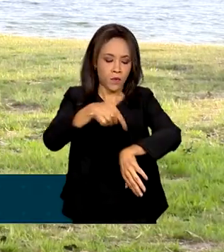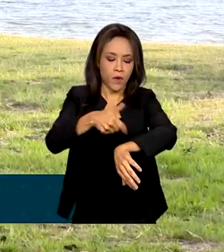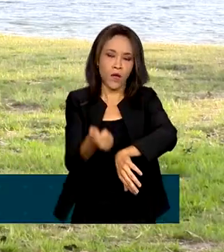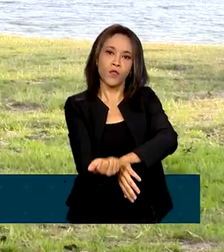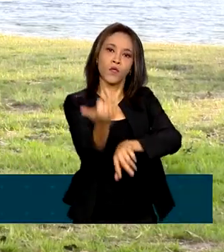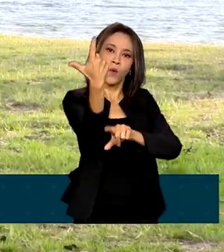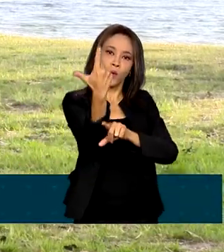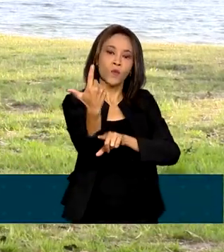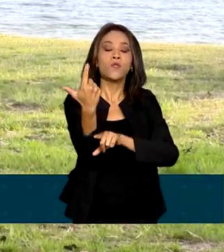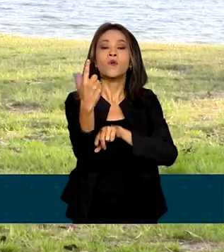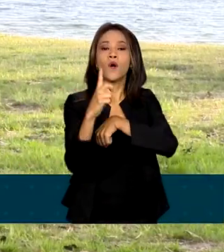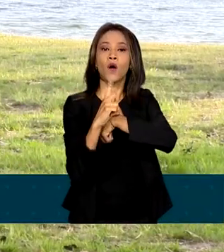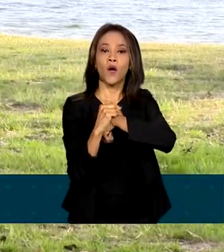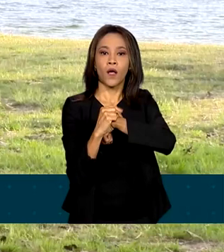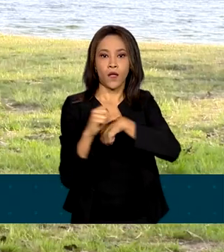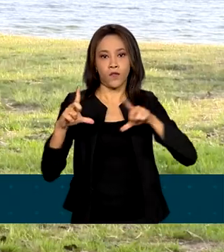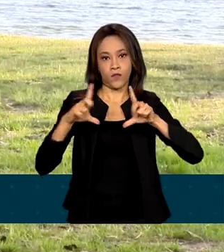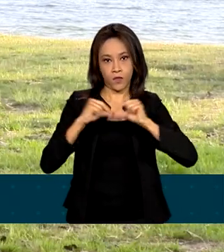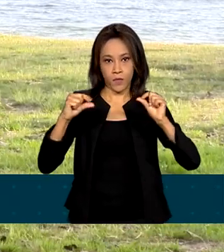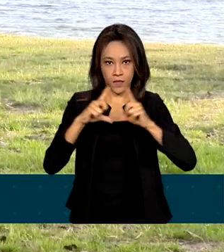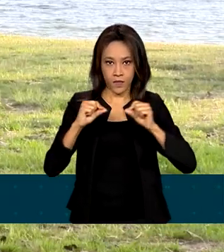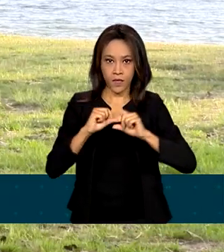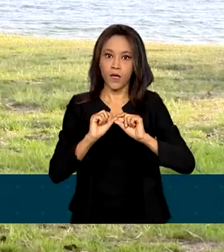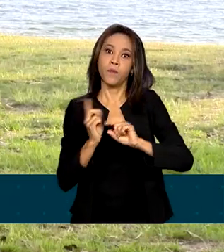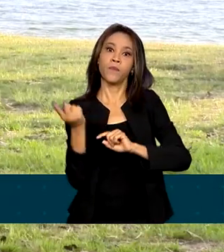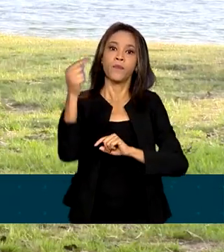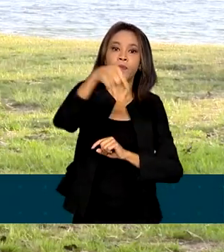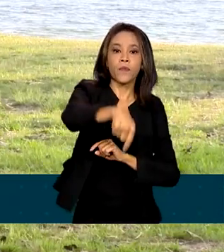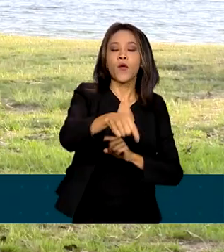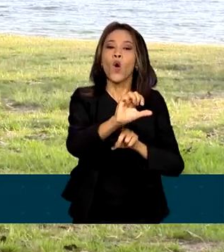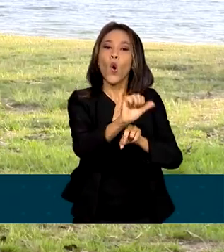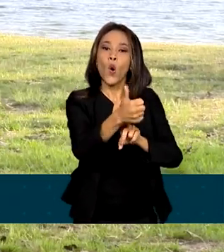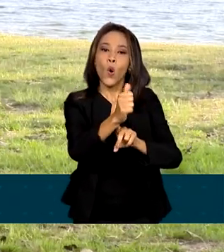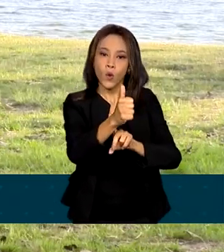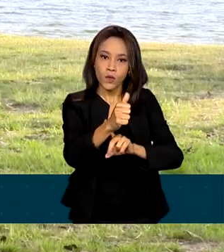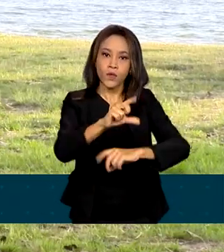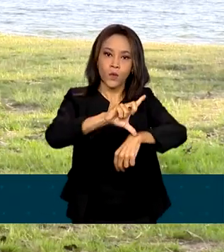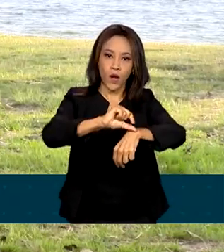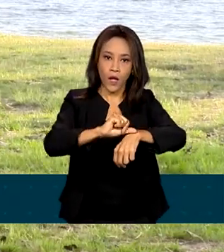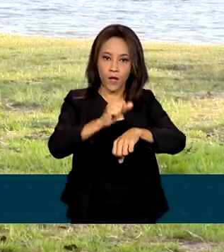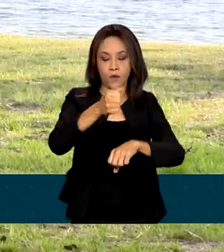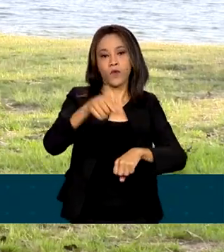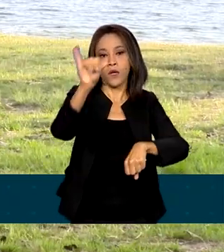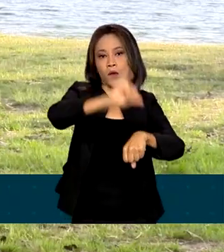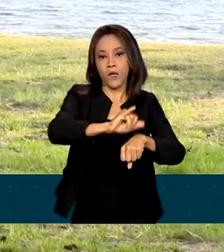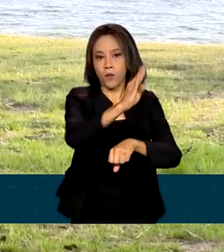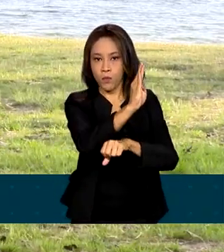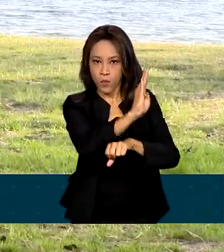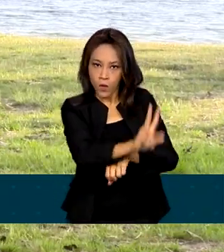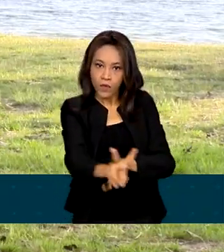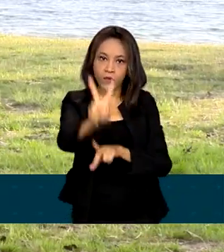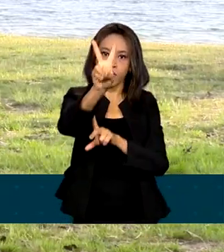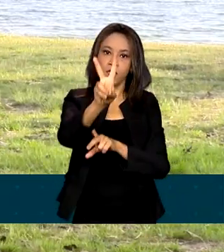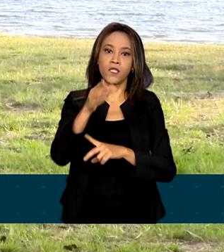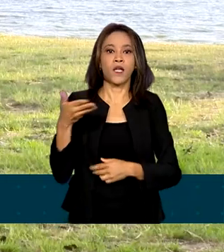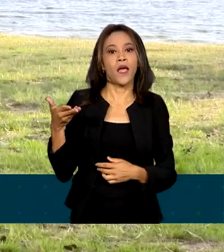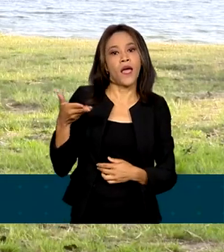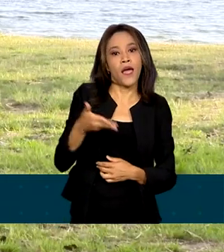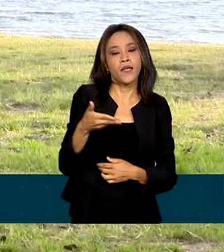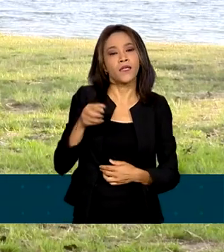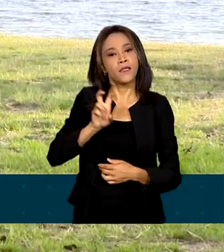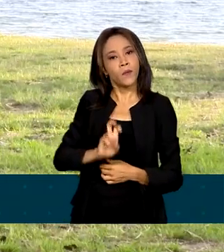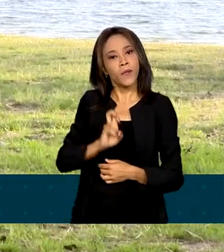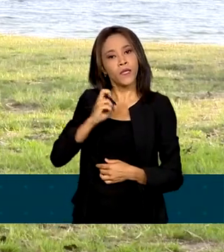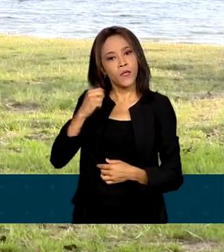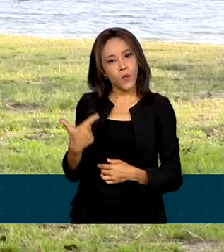-dia no horário de Brasília, 11 horas no horário de Boa Vista. A edição de número 52 da Assembleia Geral dos Povos